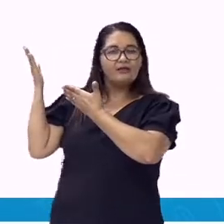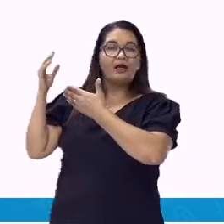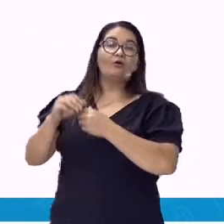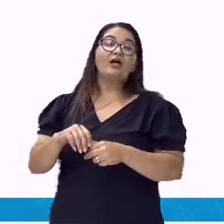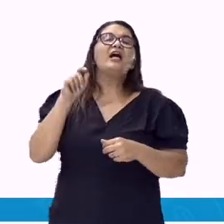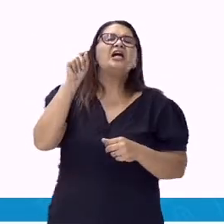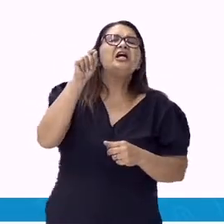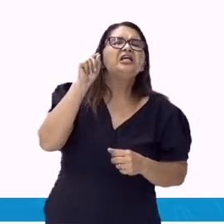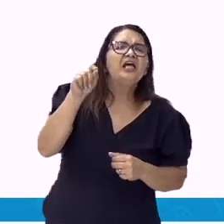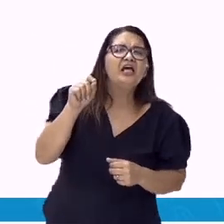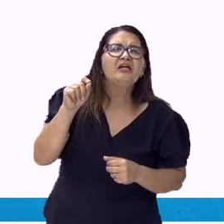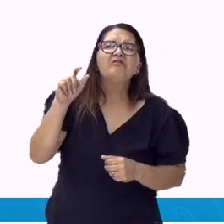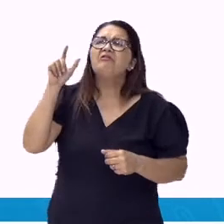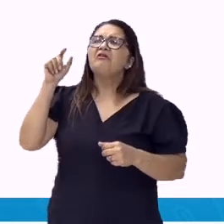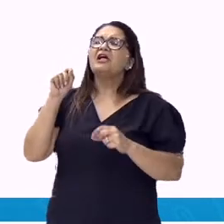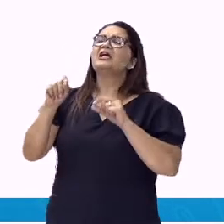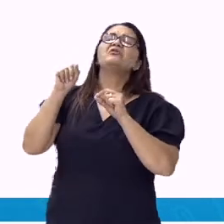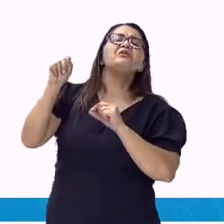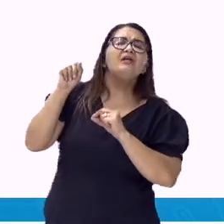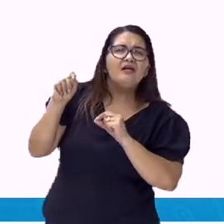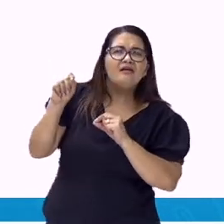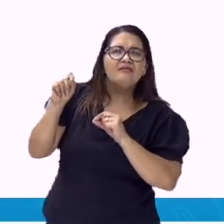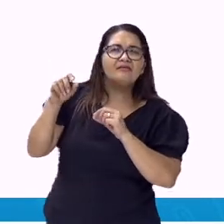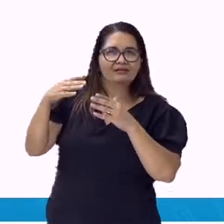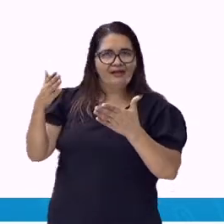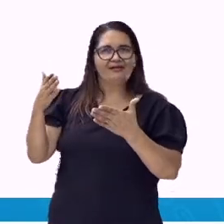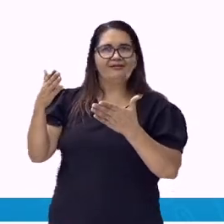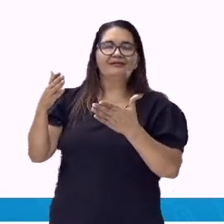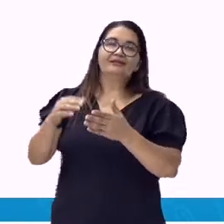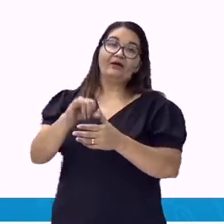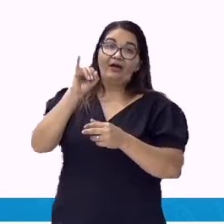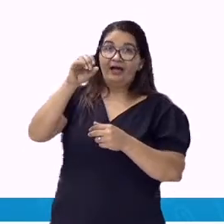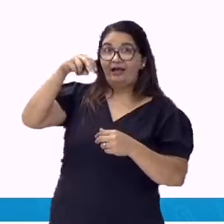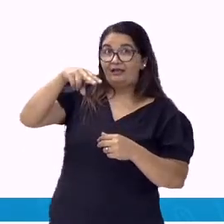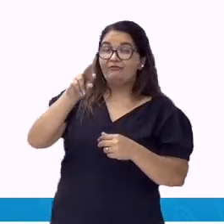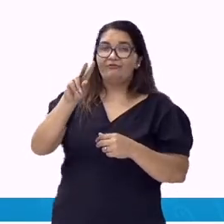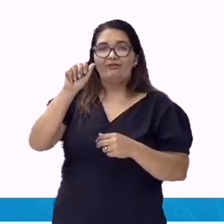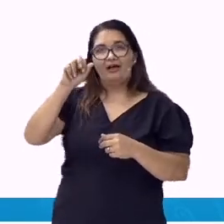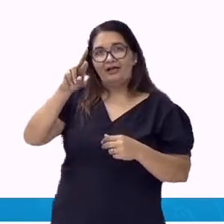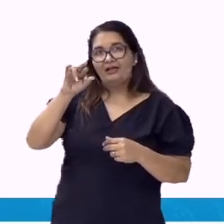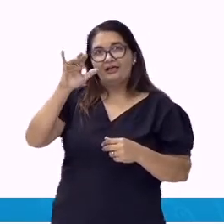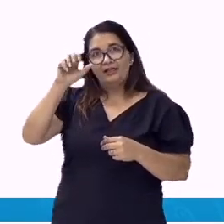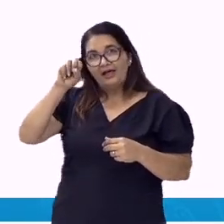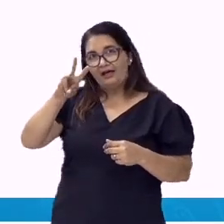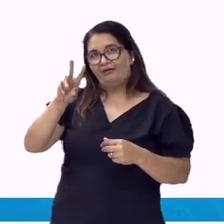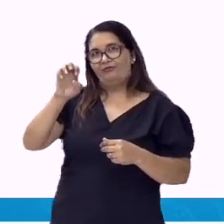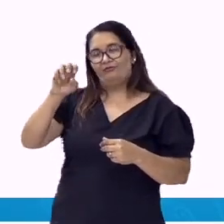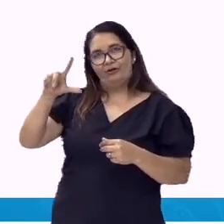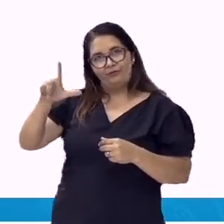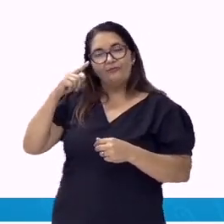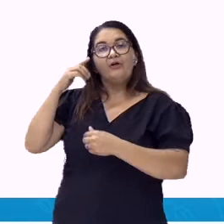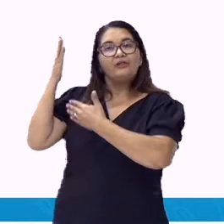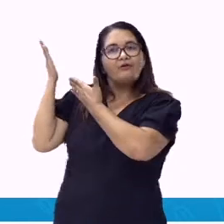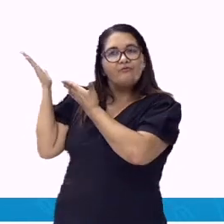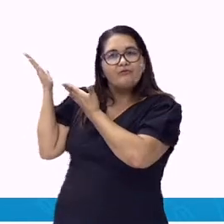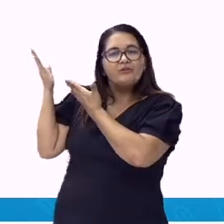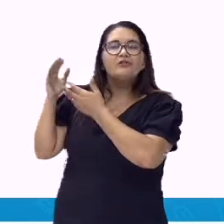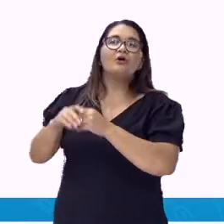utilizá-los nos exemplos abaixo. Que dia é hoje? Quem fez esse bolo?